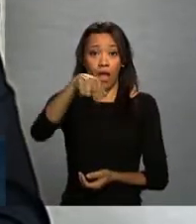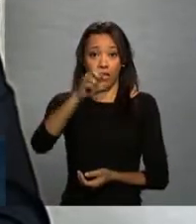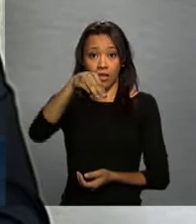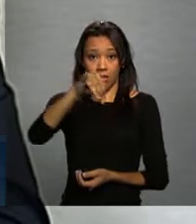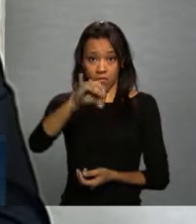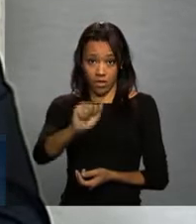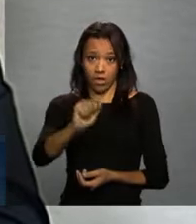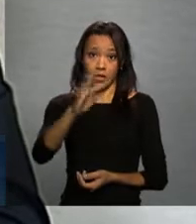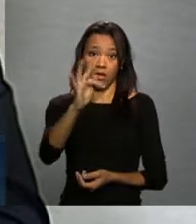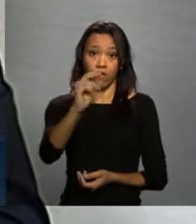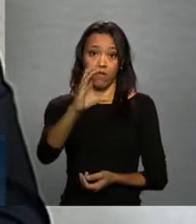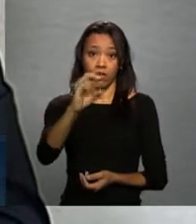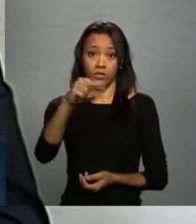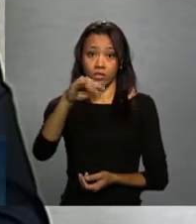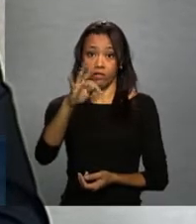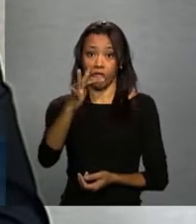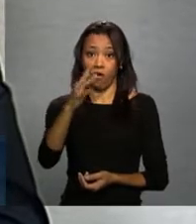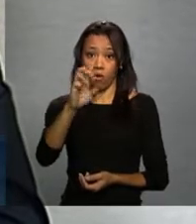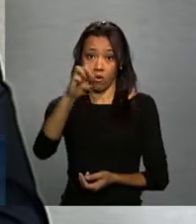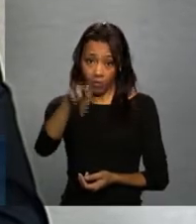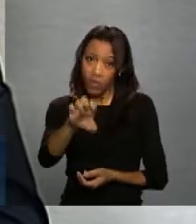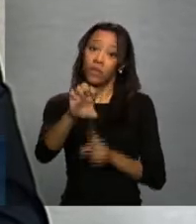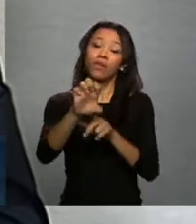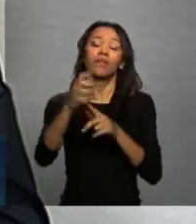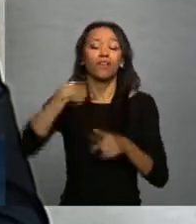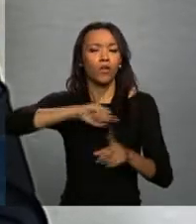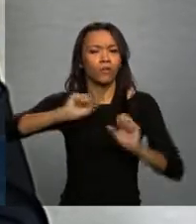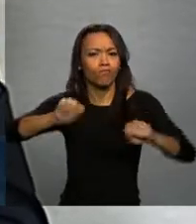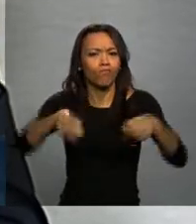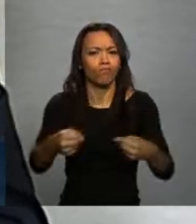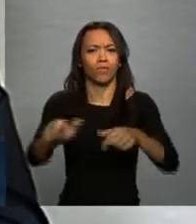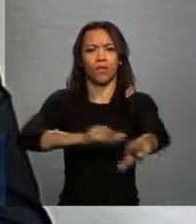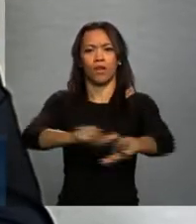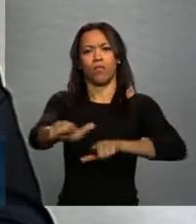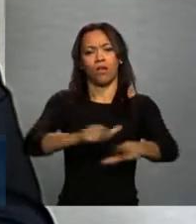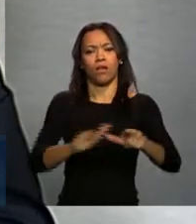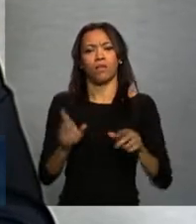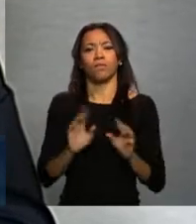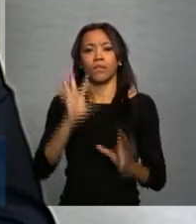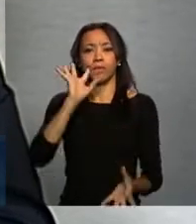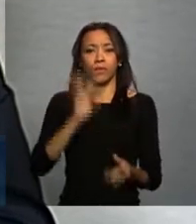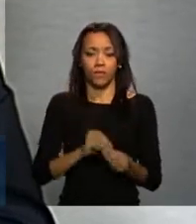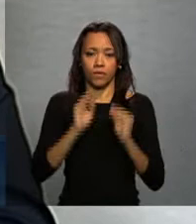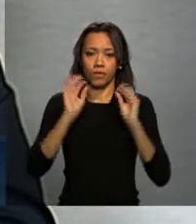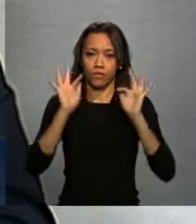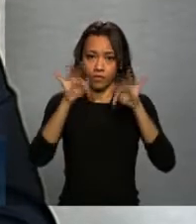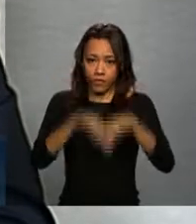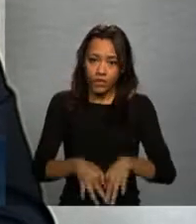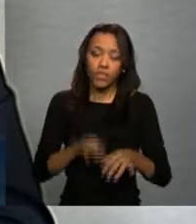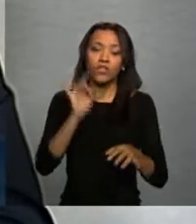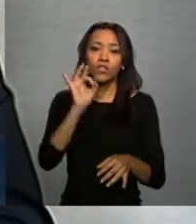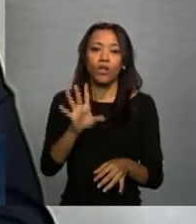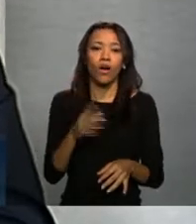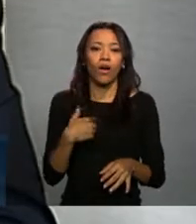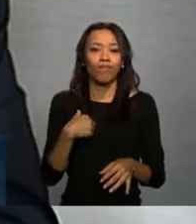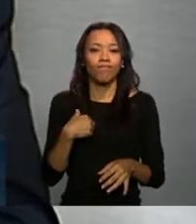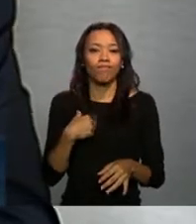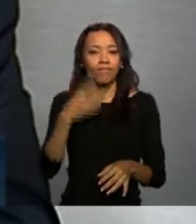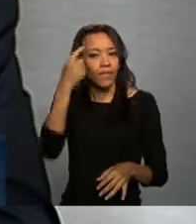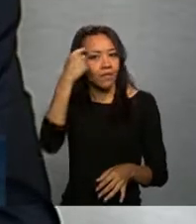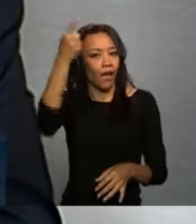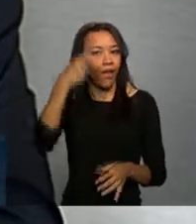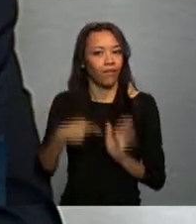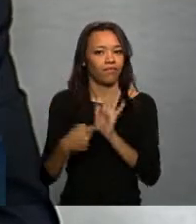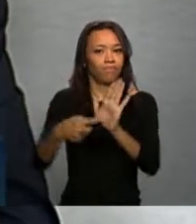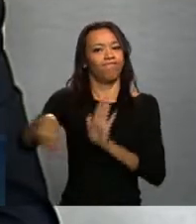nós vamos continuar trabalhando fortemente nesse sentido. E eu queria, por fim, só provocá-los para